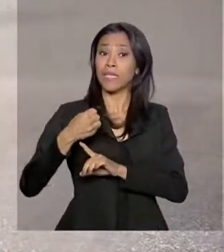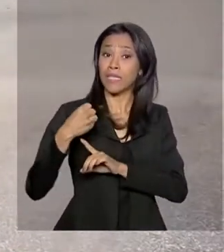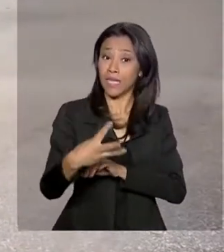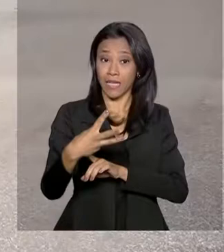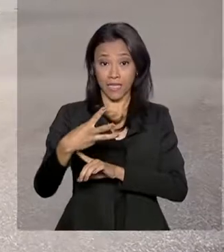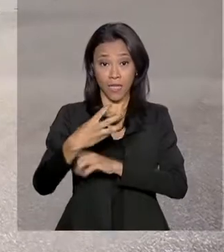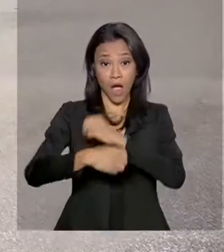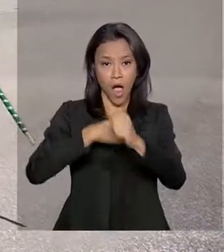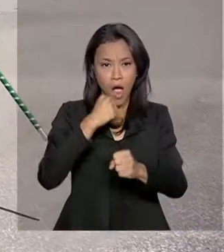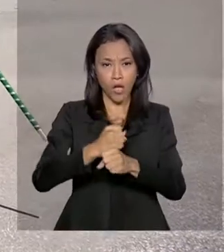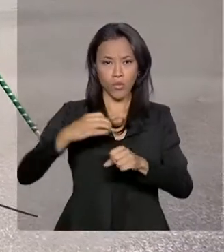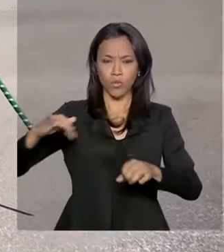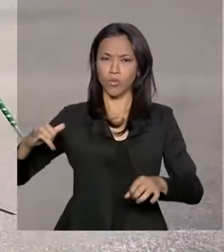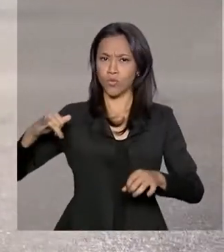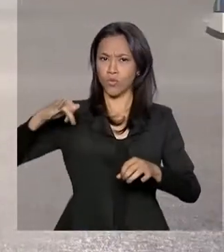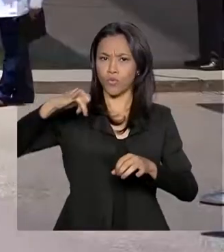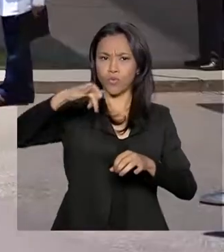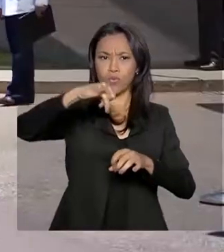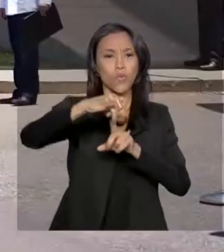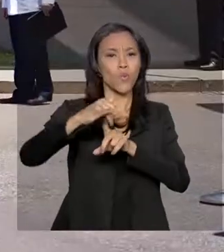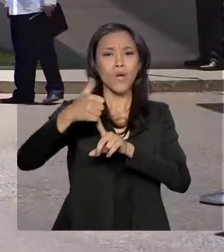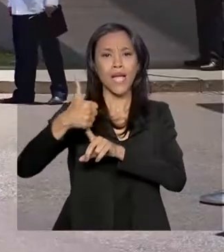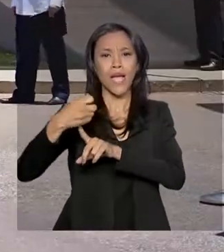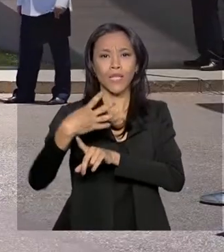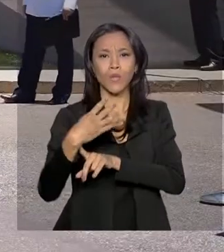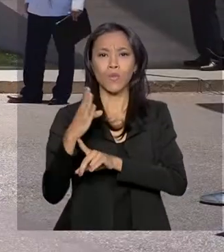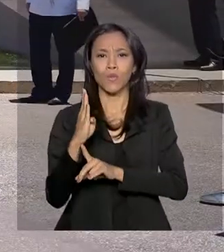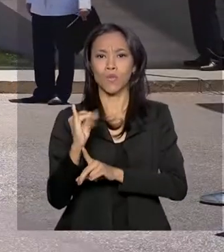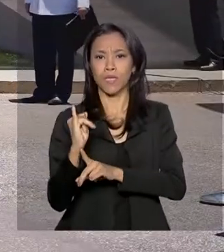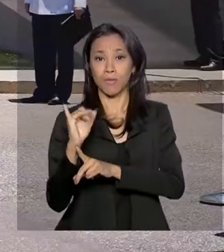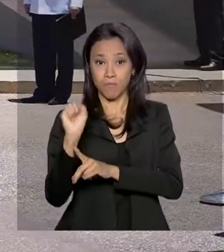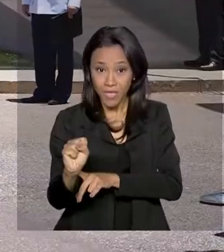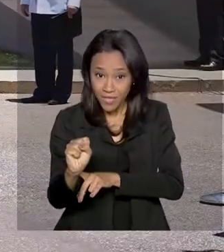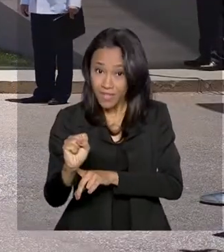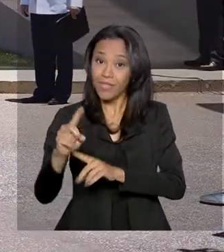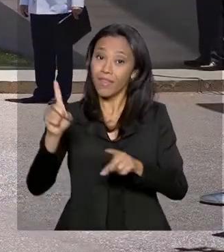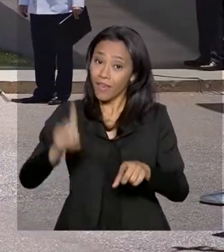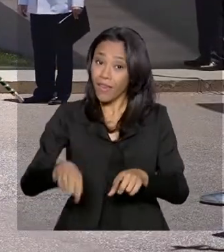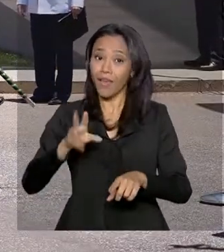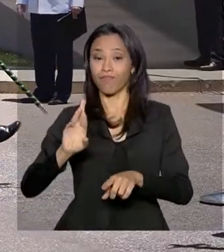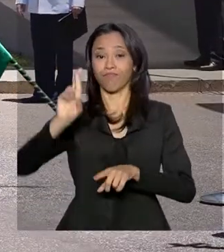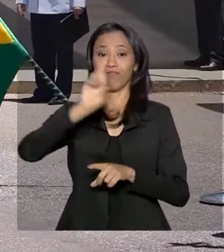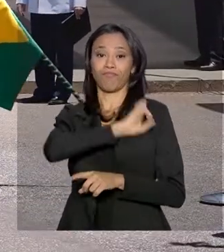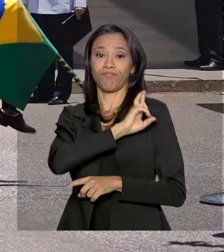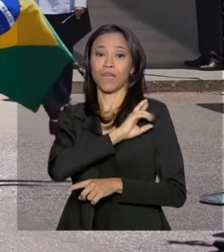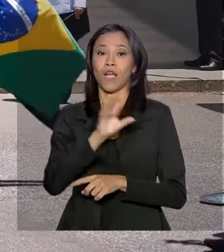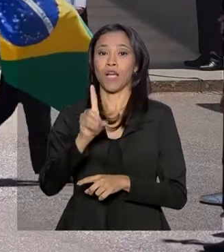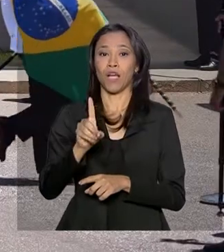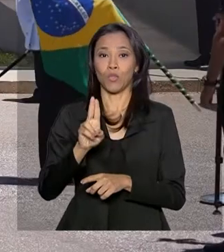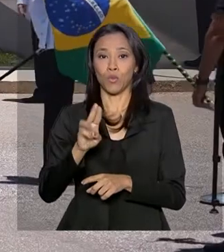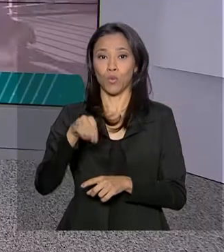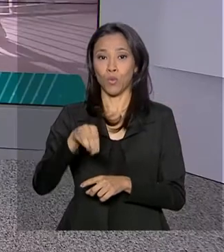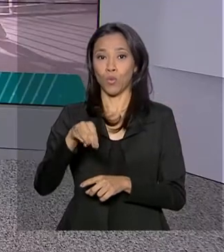14 Bis, realizado em 1906 por Alberto Santos Dumont em Paris.